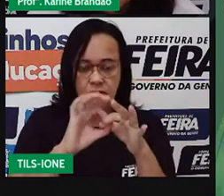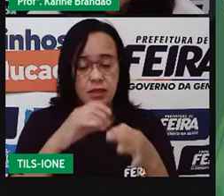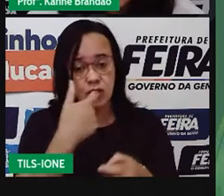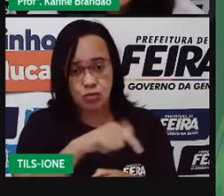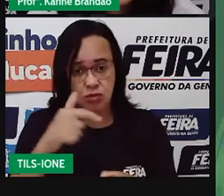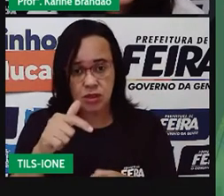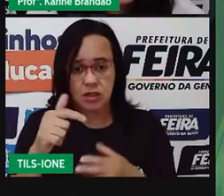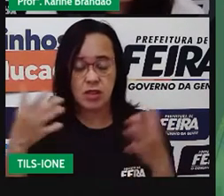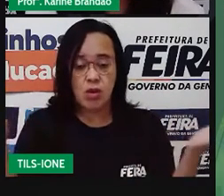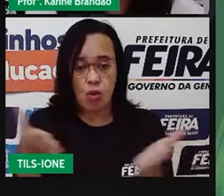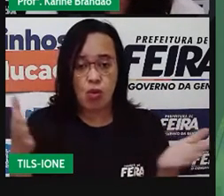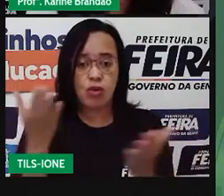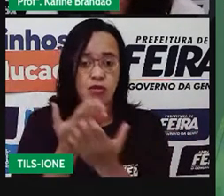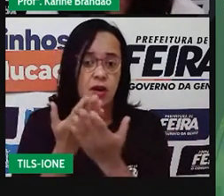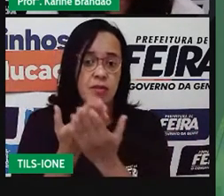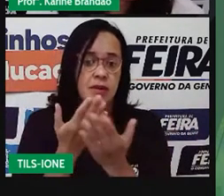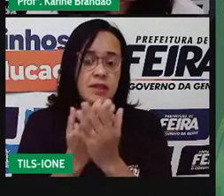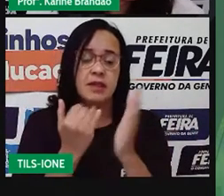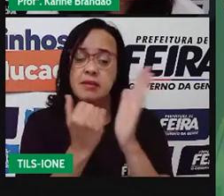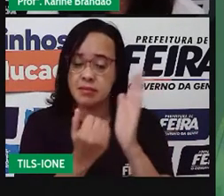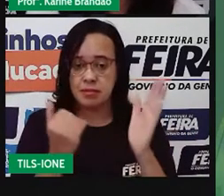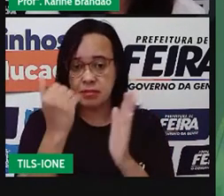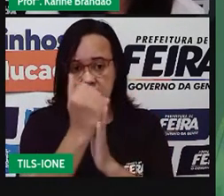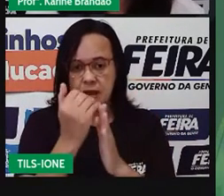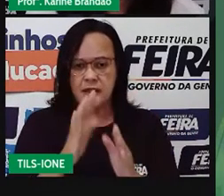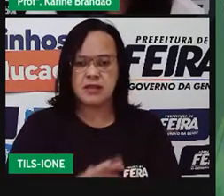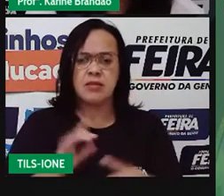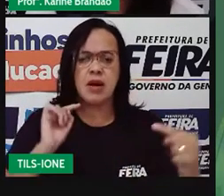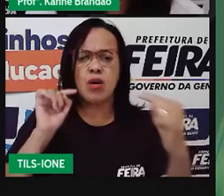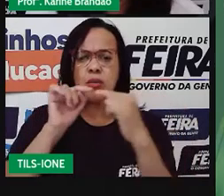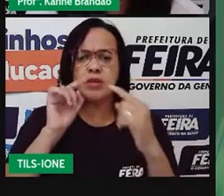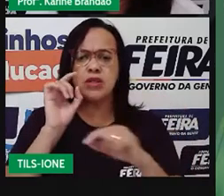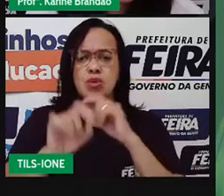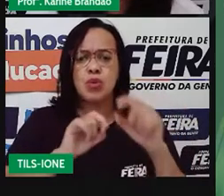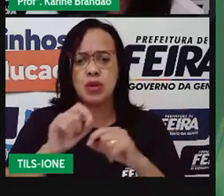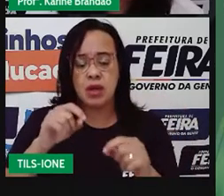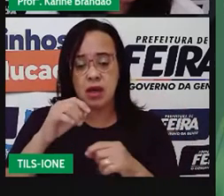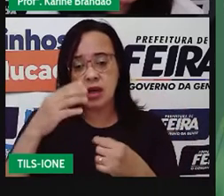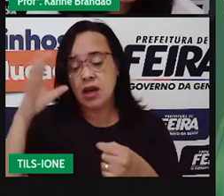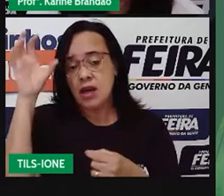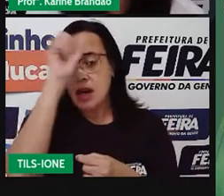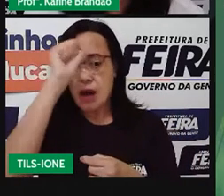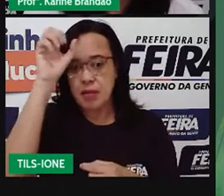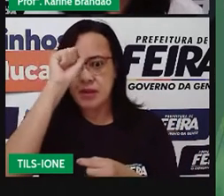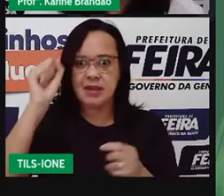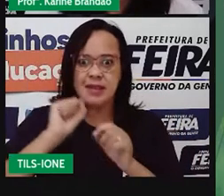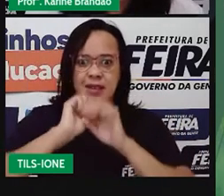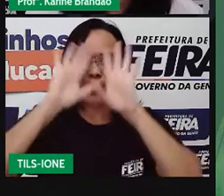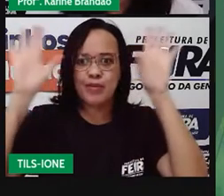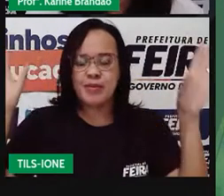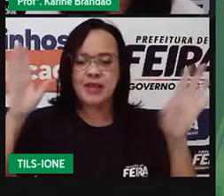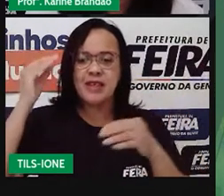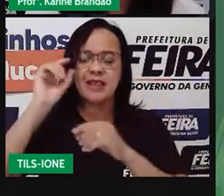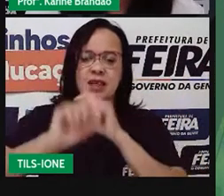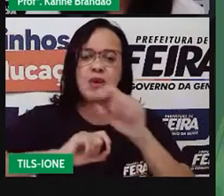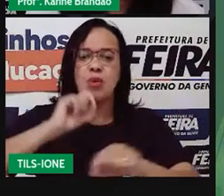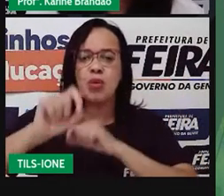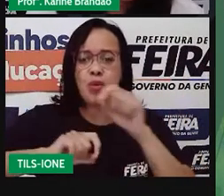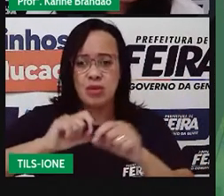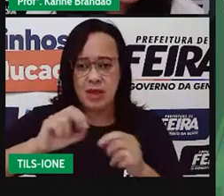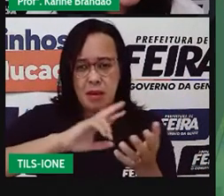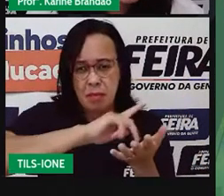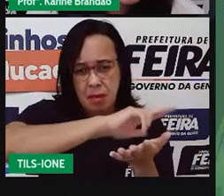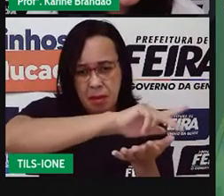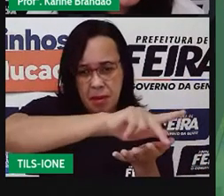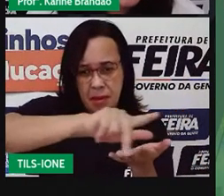hoje. Nossos objetivos, compreender a diversidade biológica como variedade e